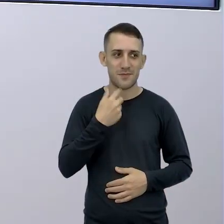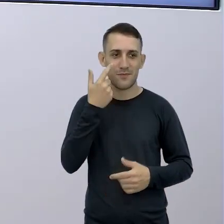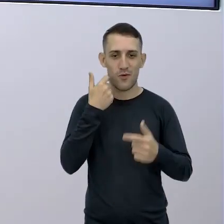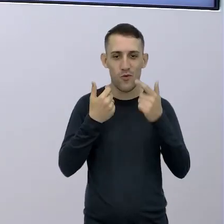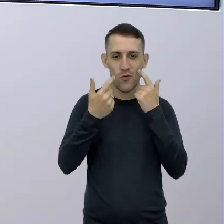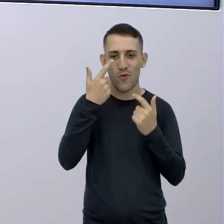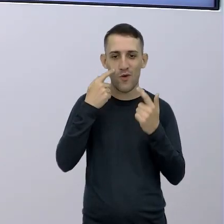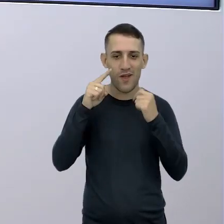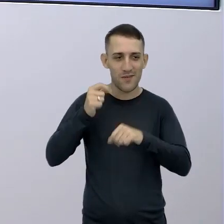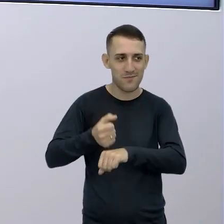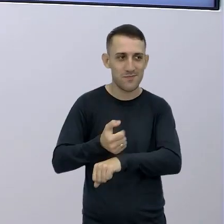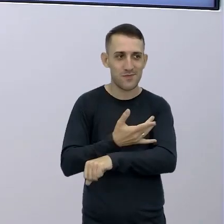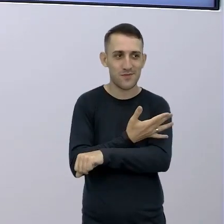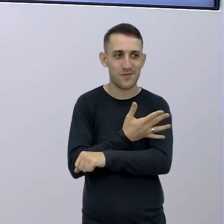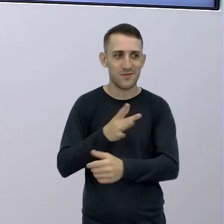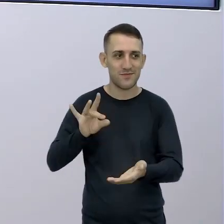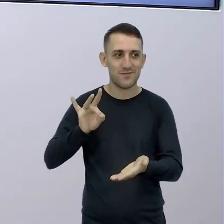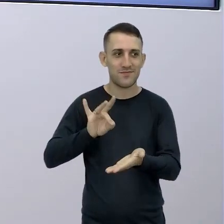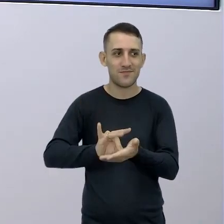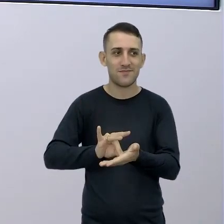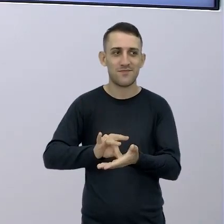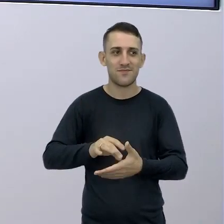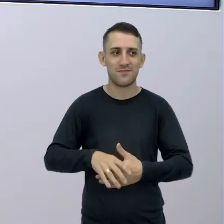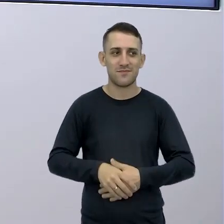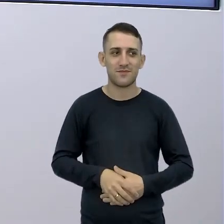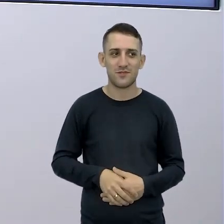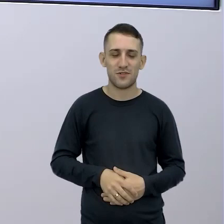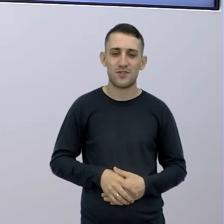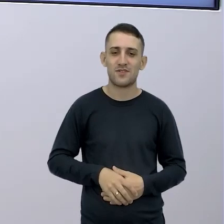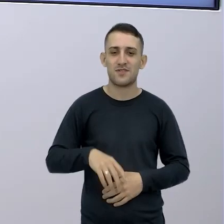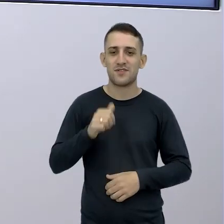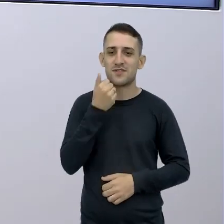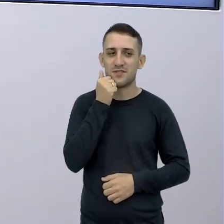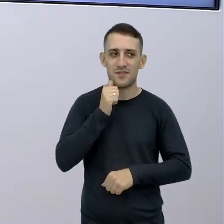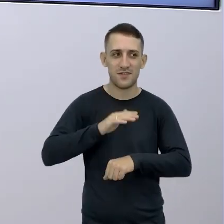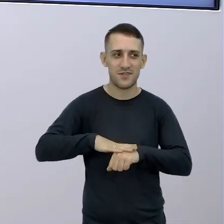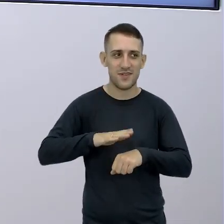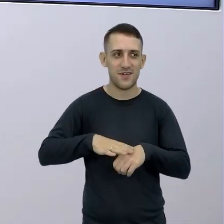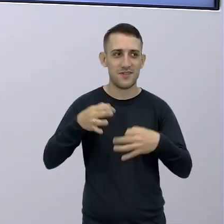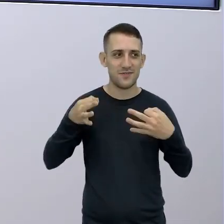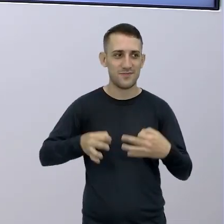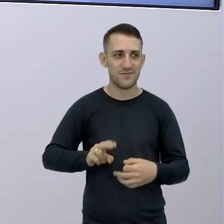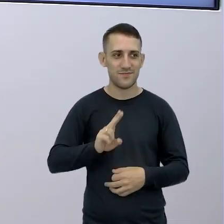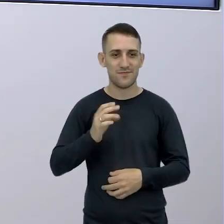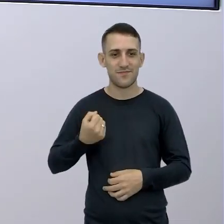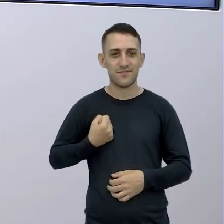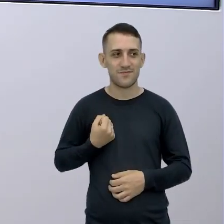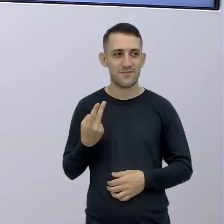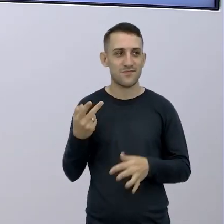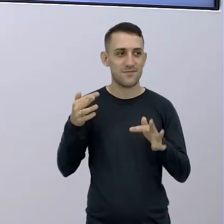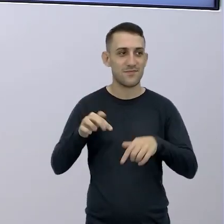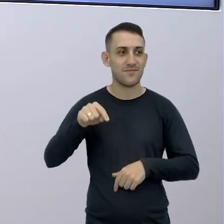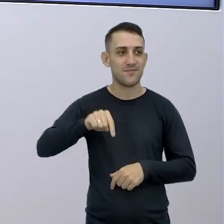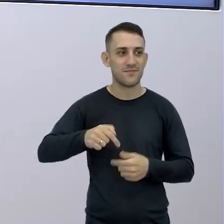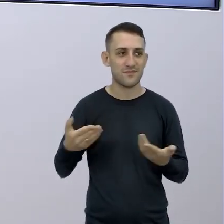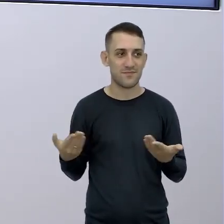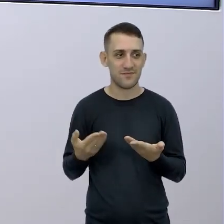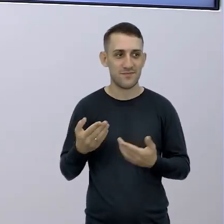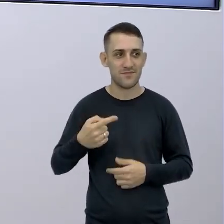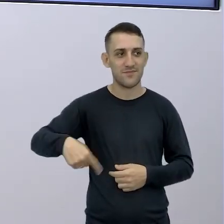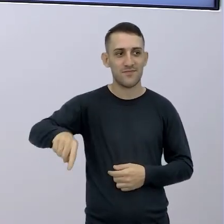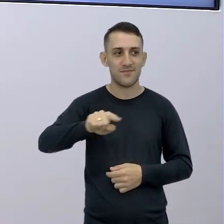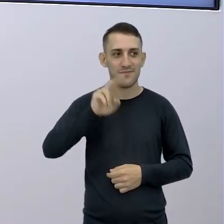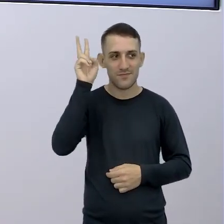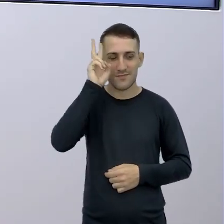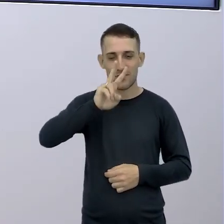É emoção no ar Por quê? Nossa Ciência e Ação A unidade 2 Tá finalizando aí com vocês hoje Ah, e vocês vão